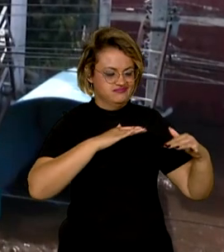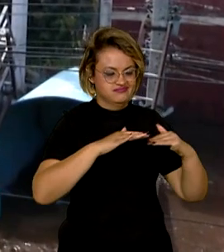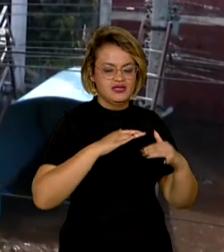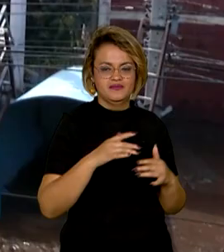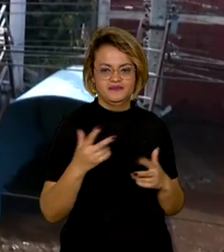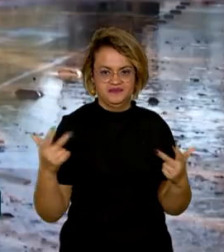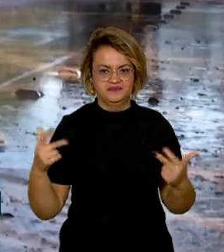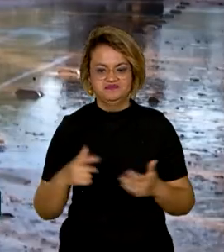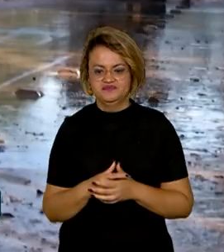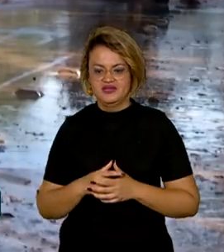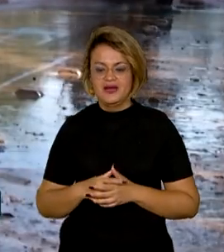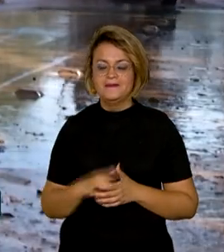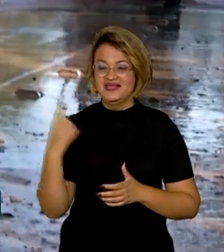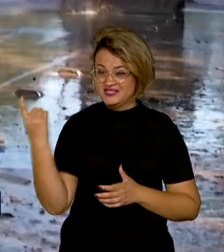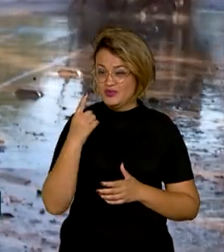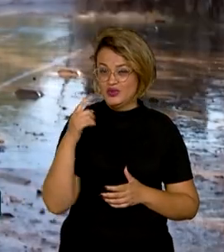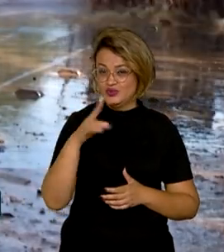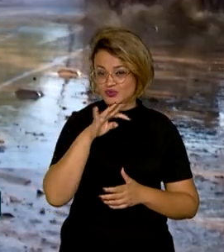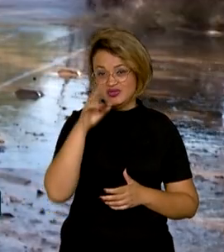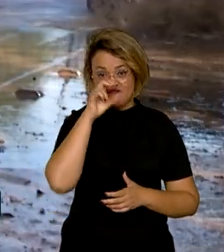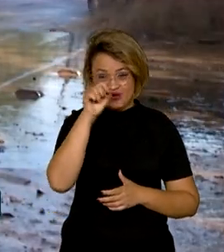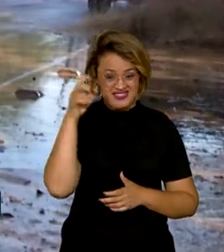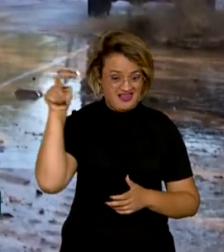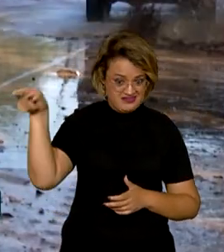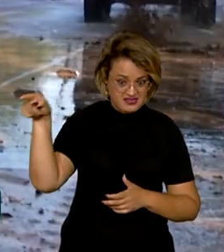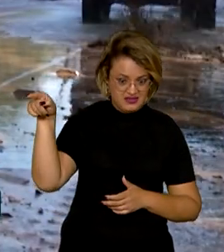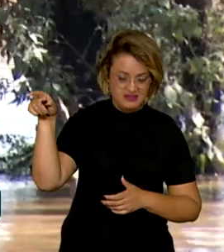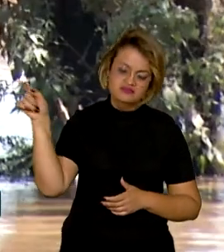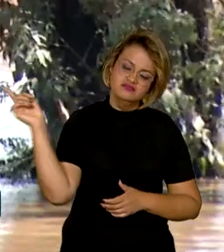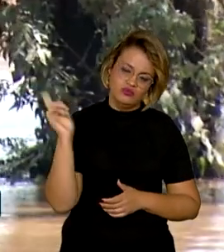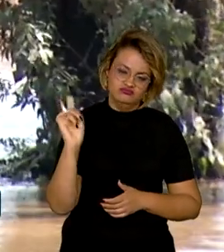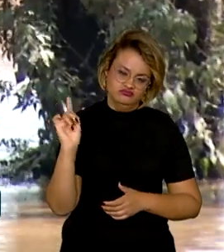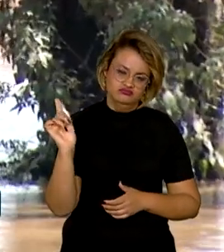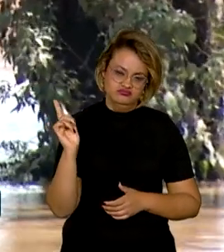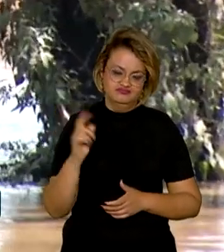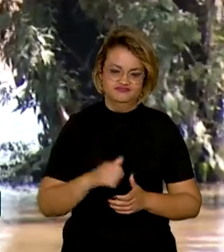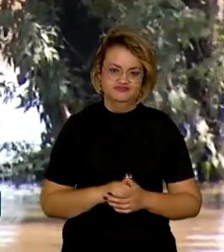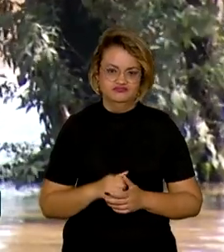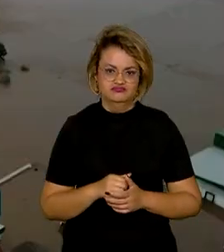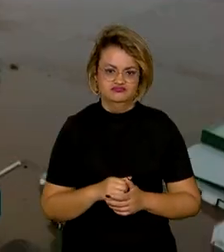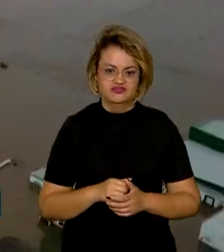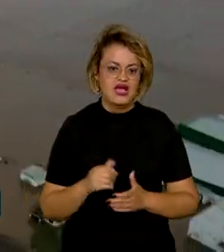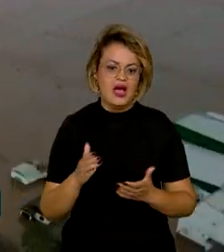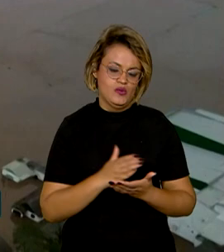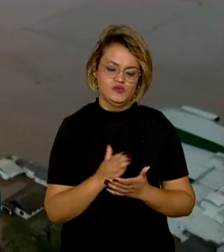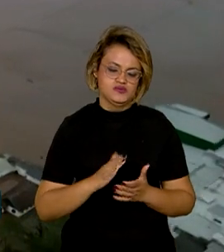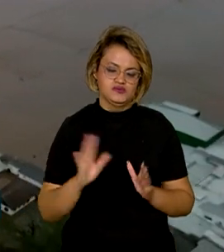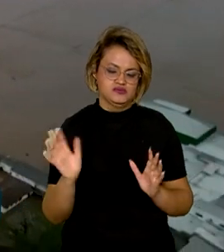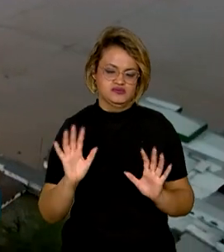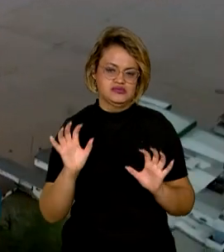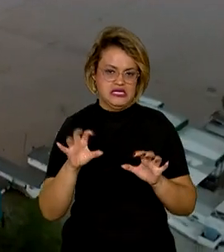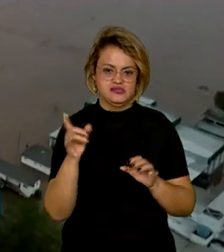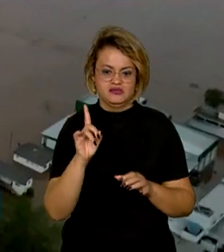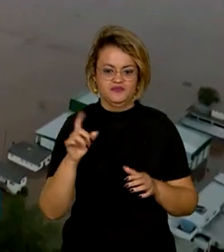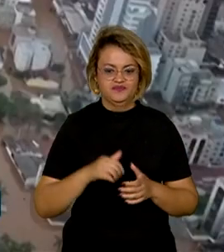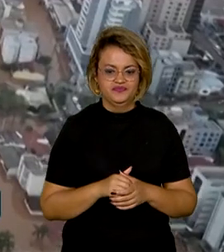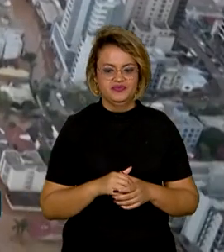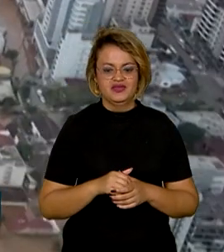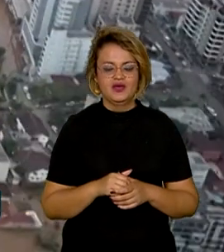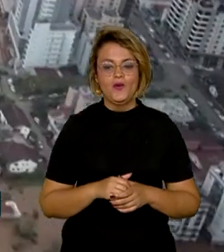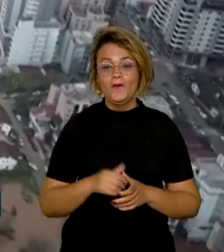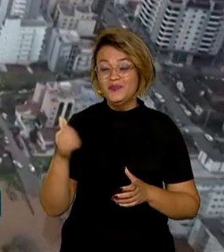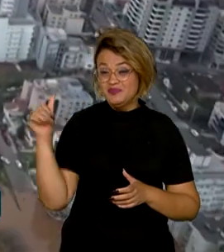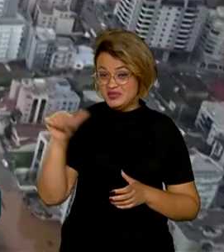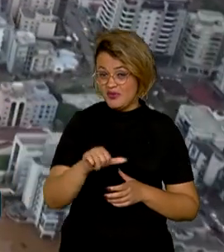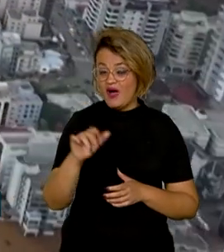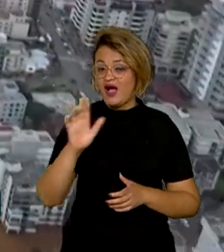Mas nem todo ciclone é intenso e provoca ventos fortes ou enchentes o suficiente para causar destruição. Os mais